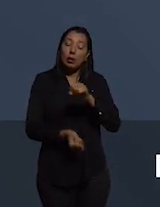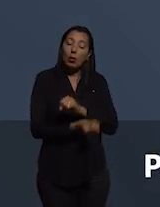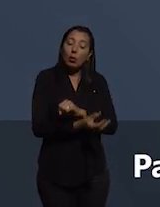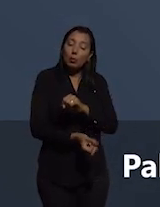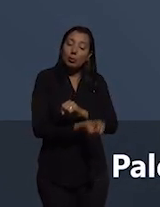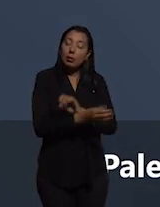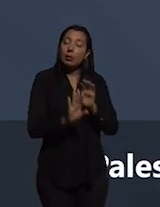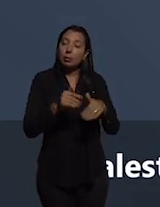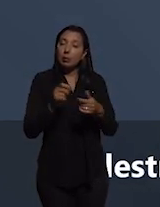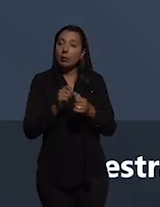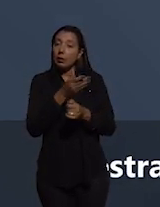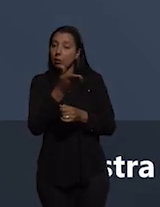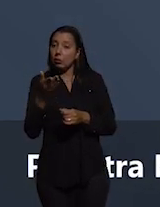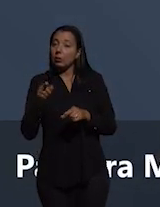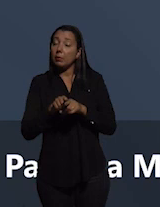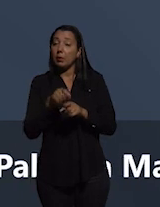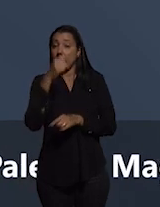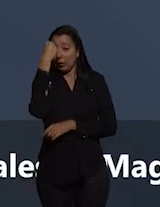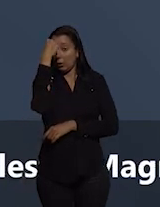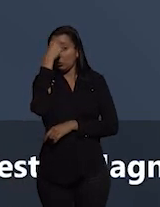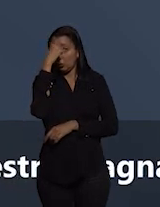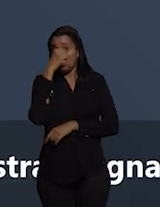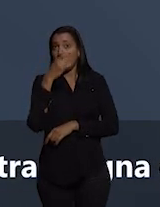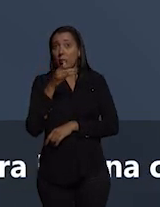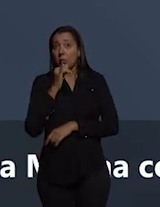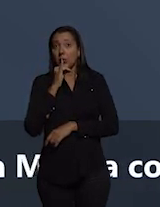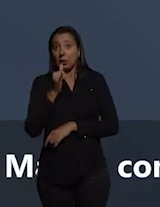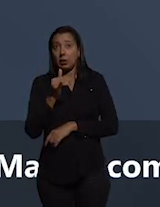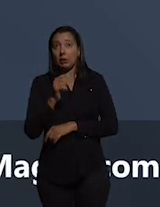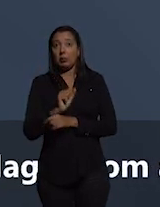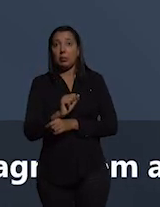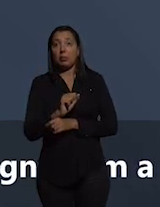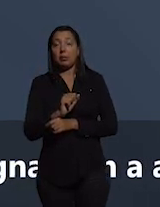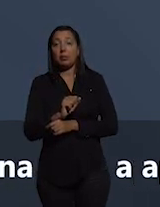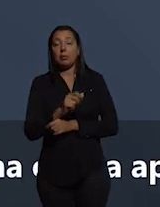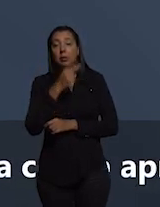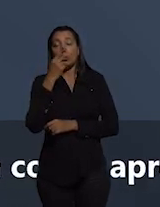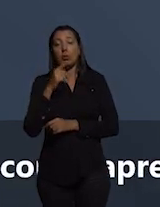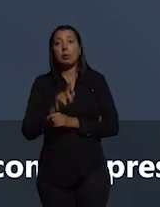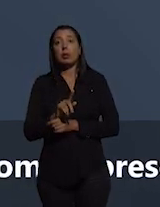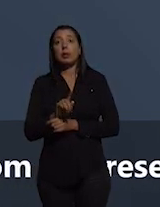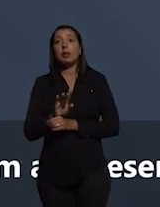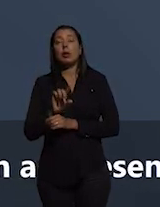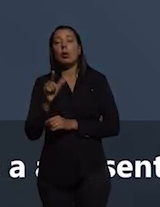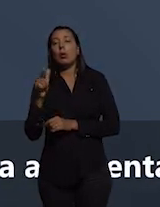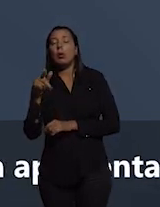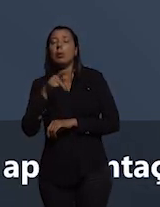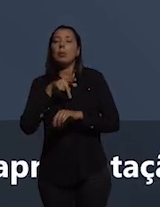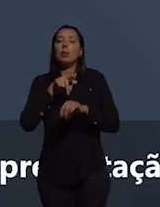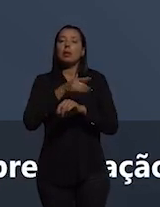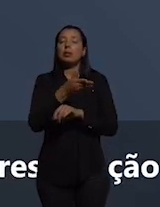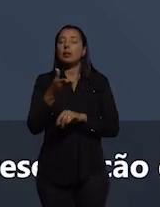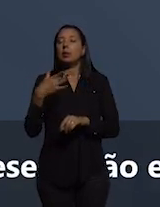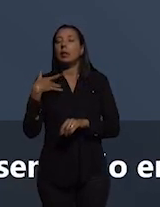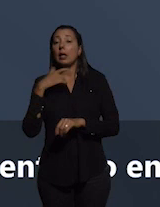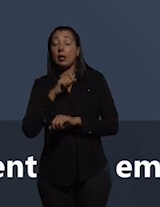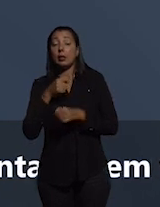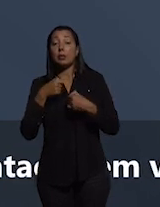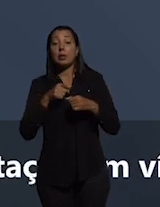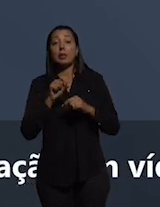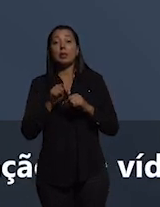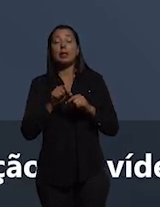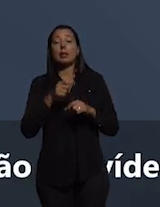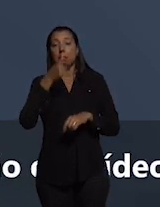como funciona na Suíça com as ferramentas para agentes públicos mas em muitos outros países vocês talvez precisem de